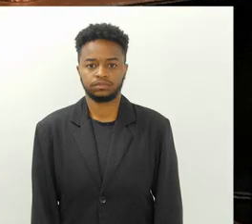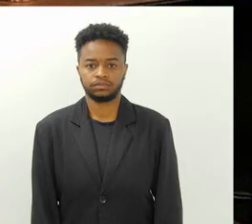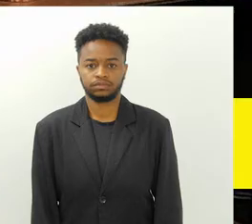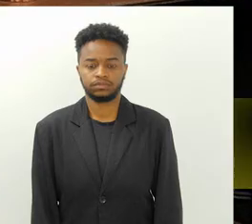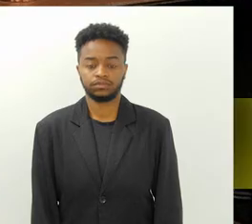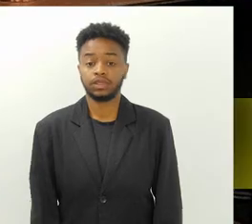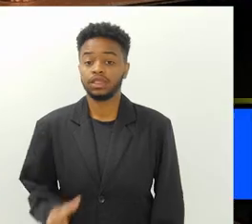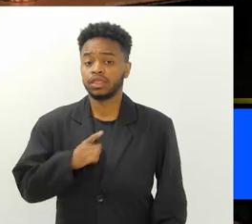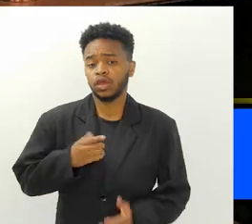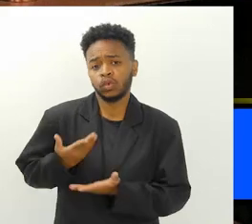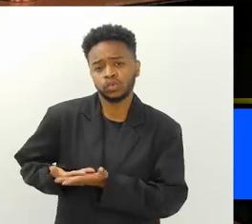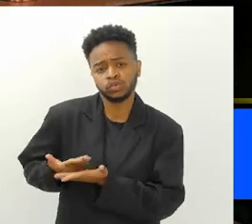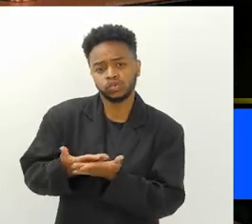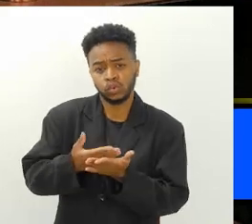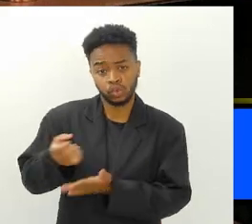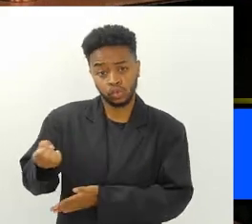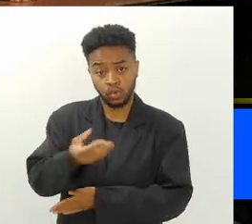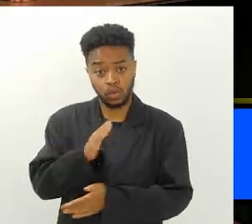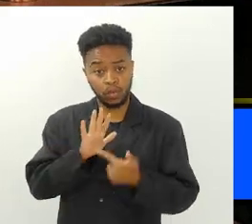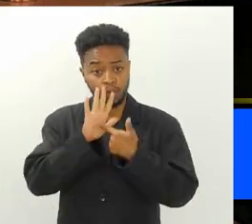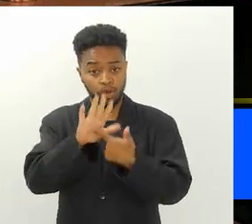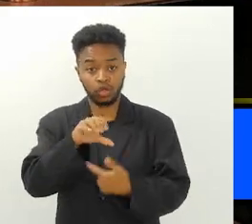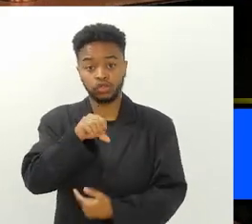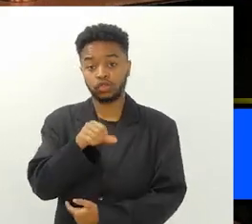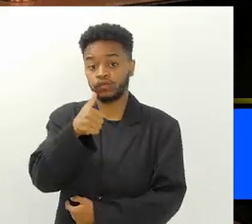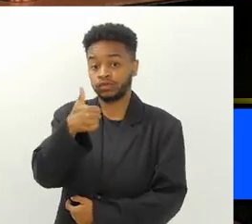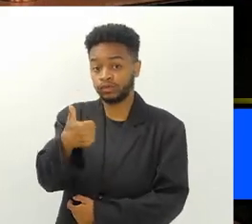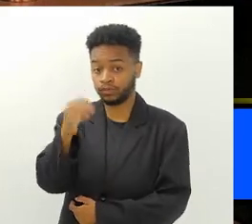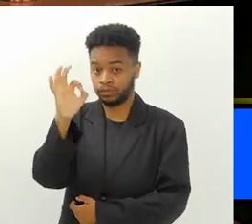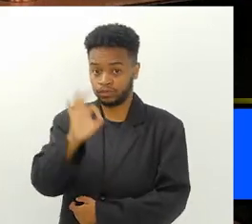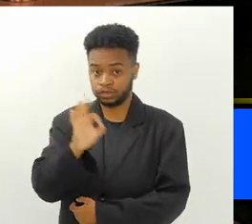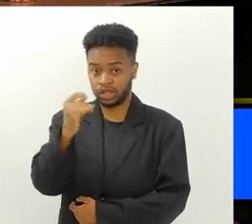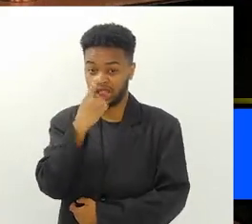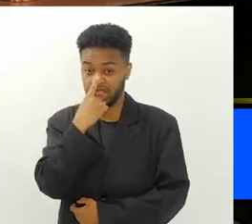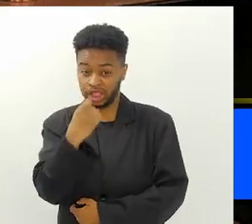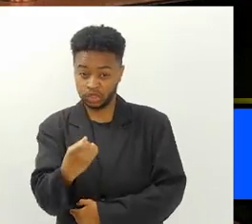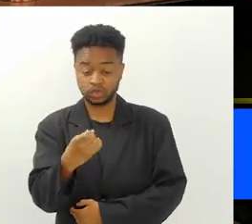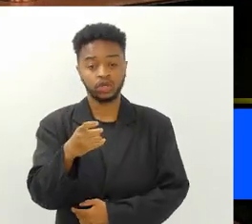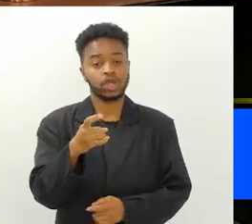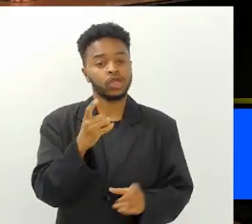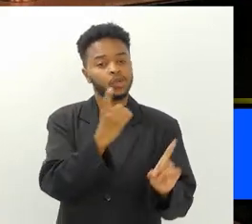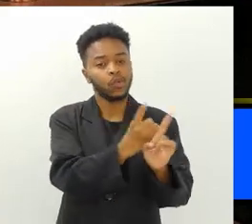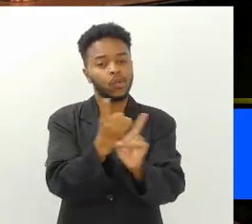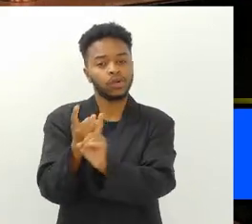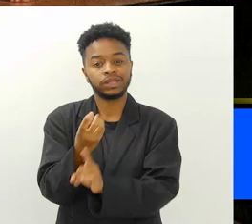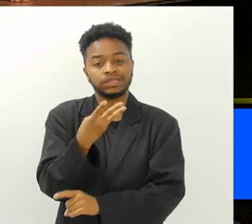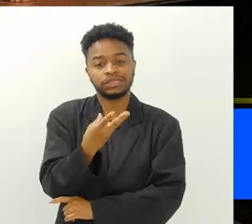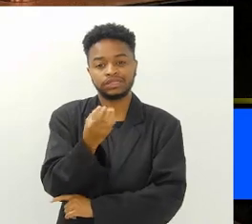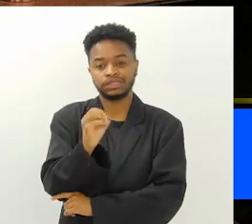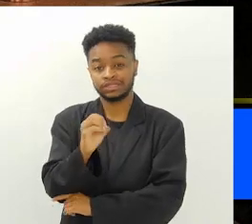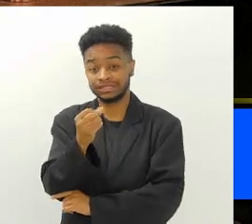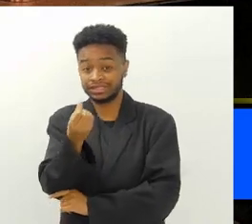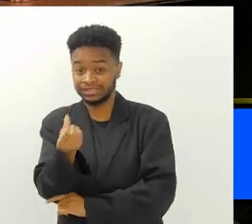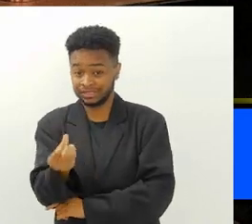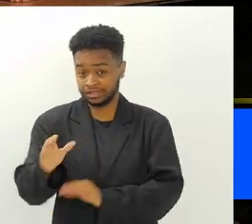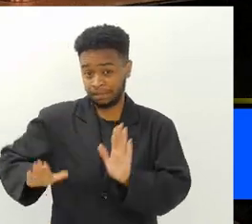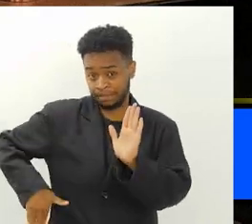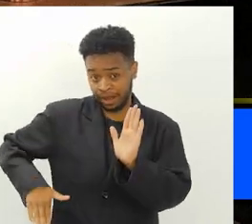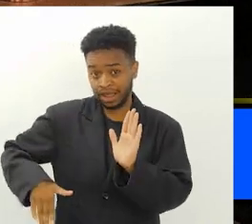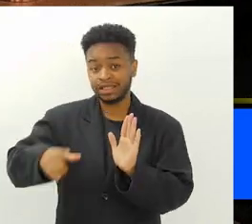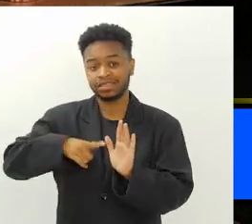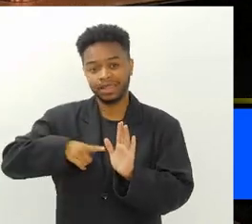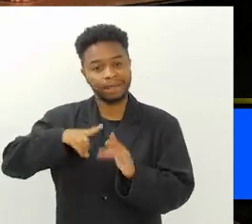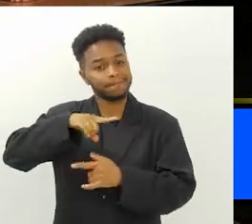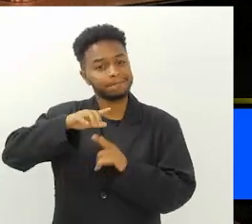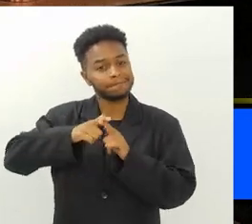Um estudo inédito revela que 91% do lixo encontrado em 306 praias do país é composto por